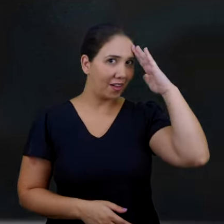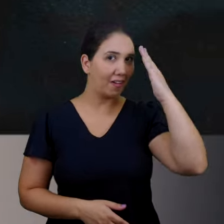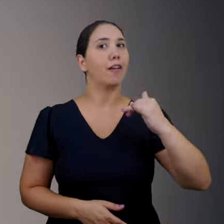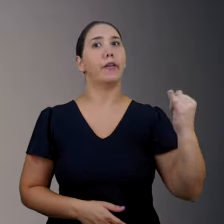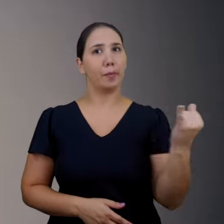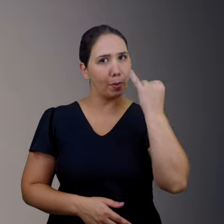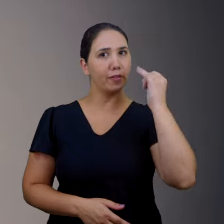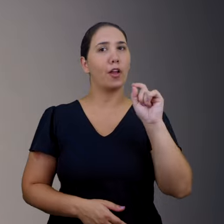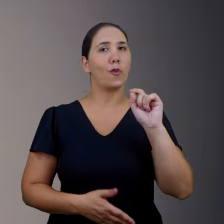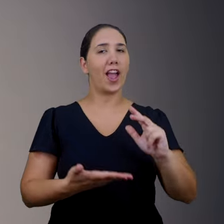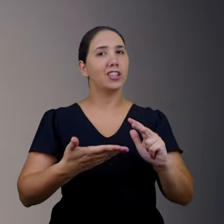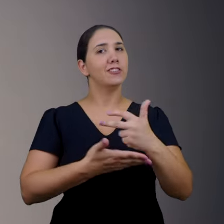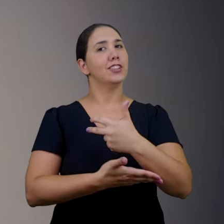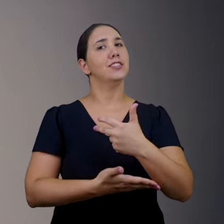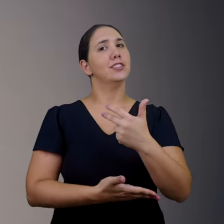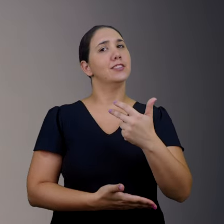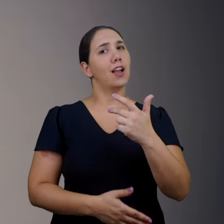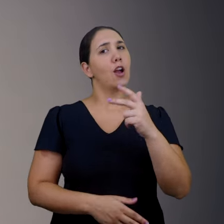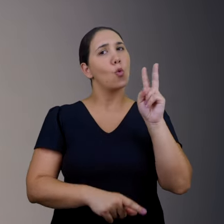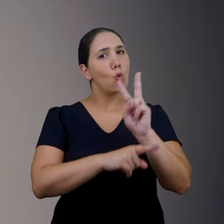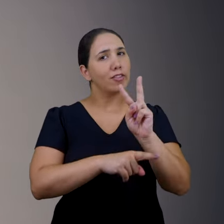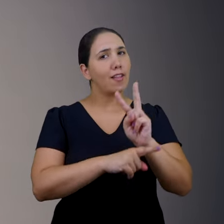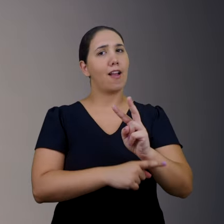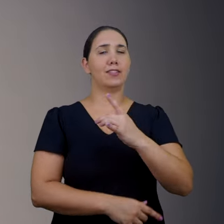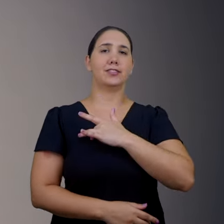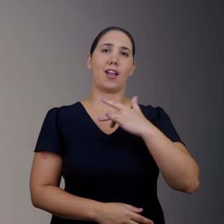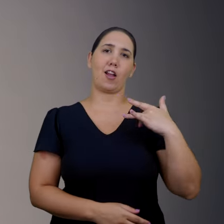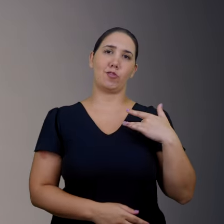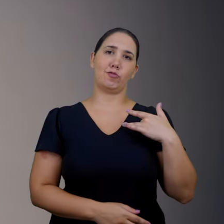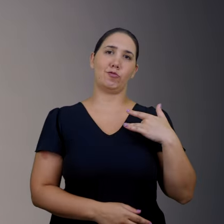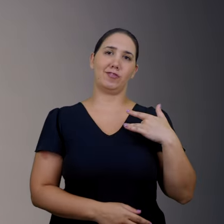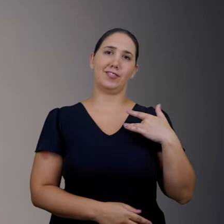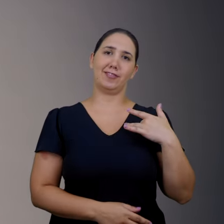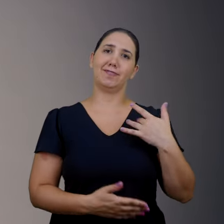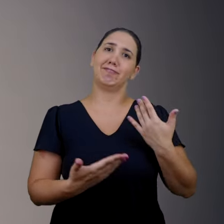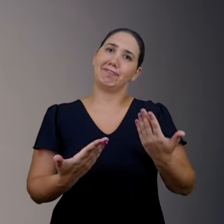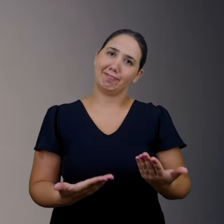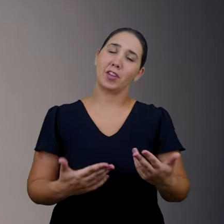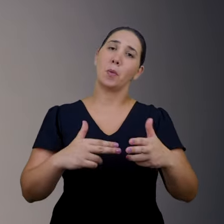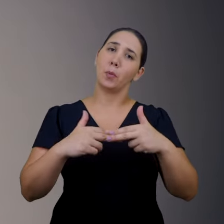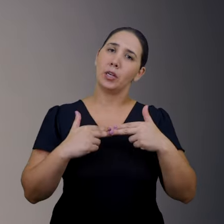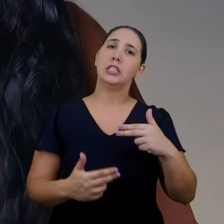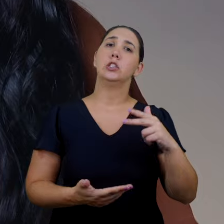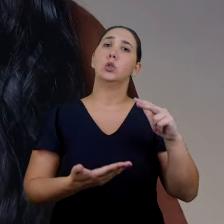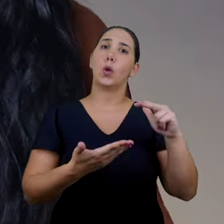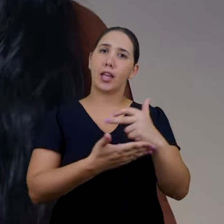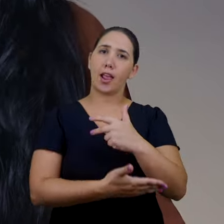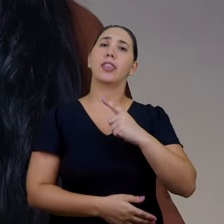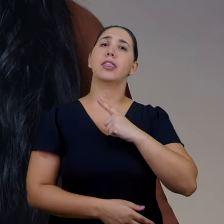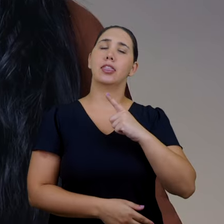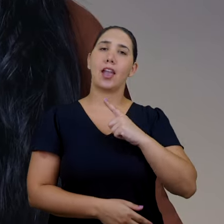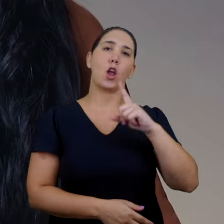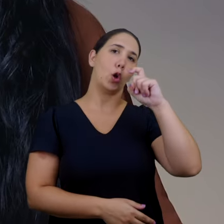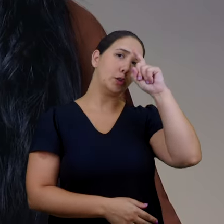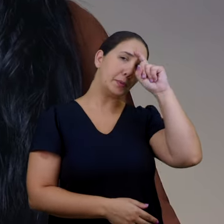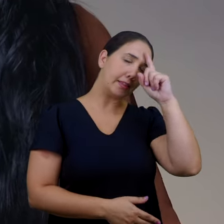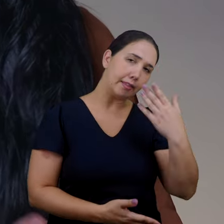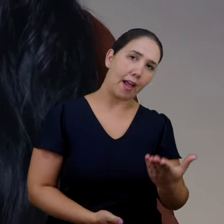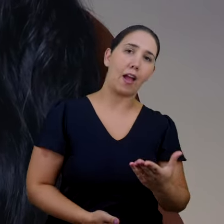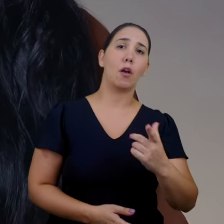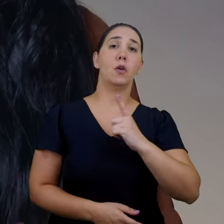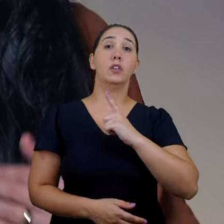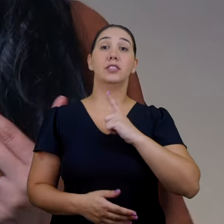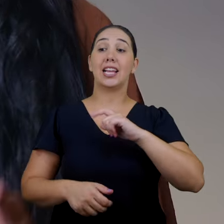Bom, acho que você já entendeu o quão importante é para os Adventistas o cuidado com a saúde. É por isso que a igreja mantém